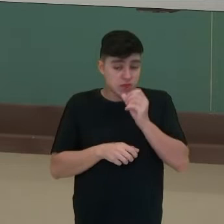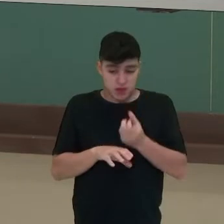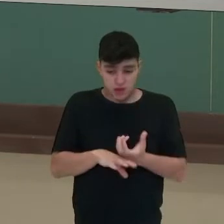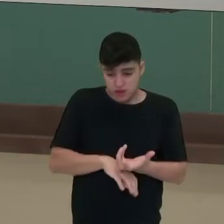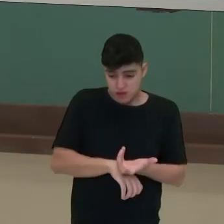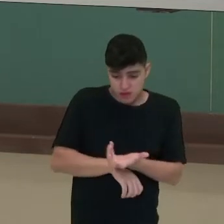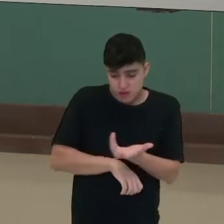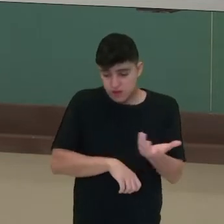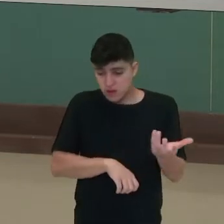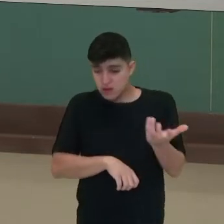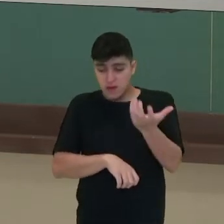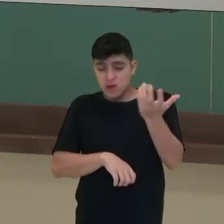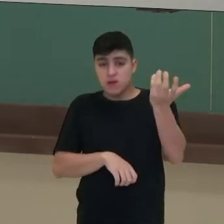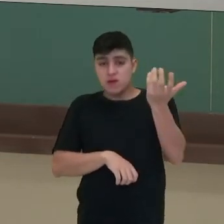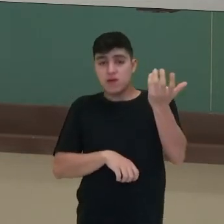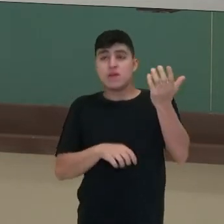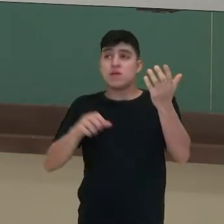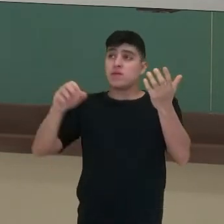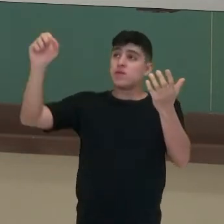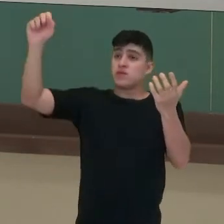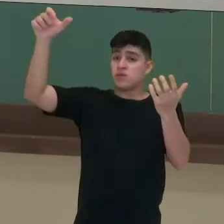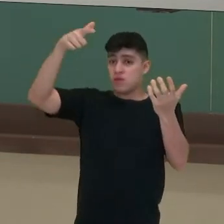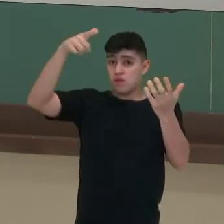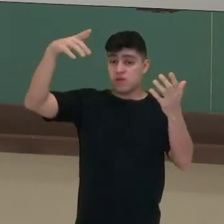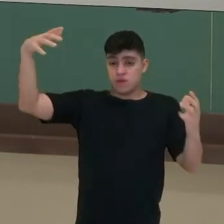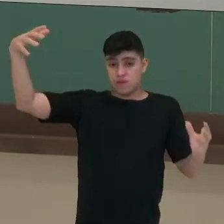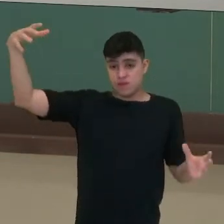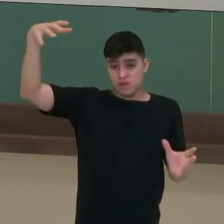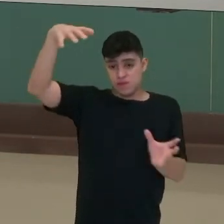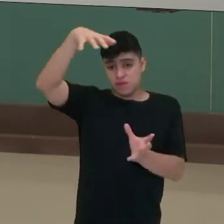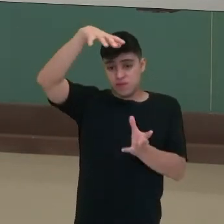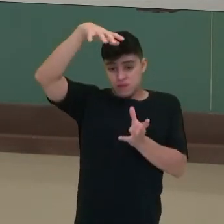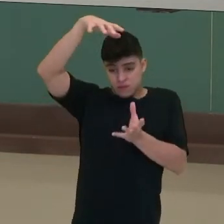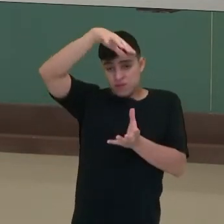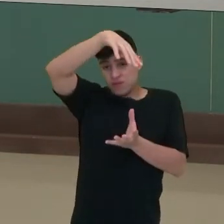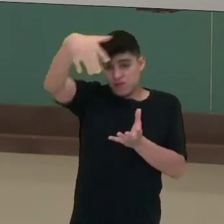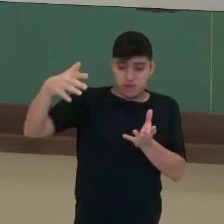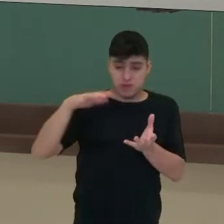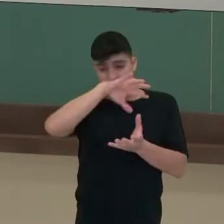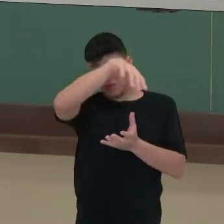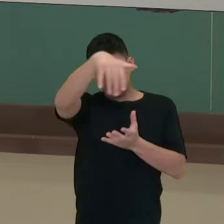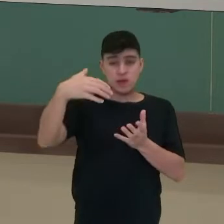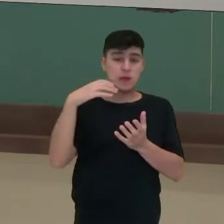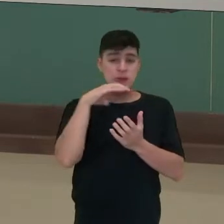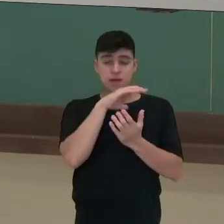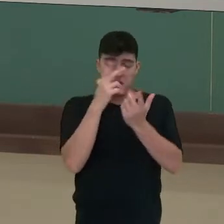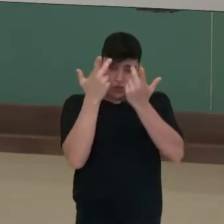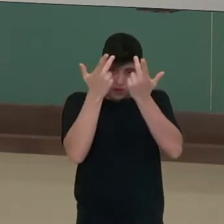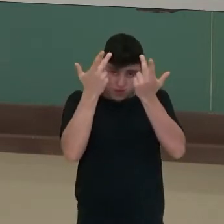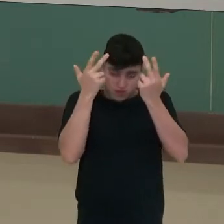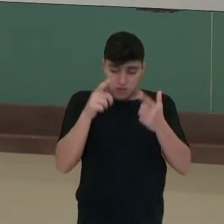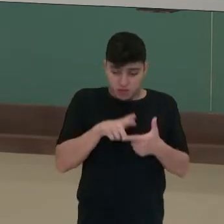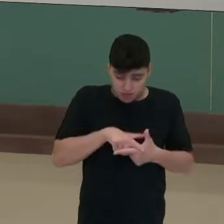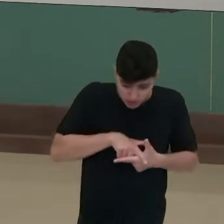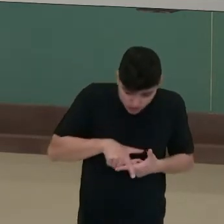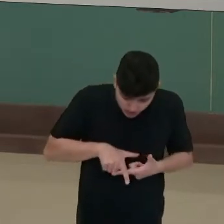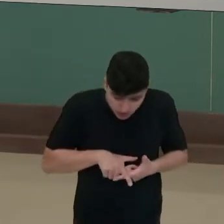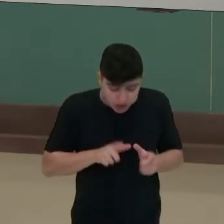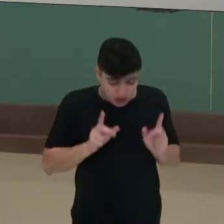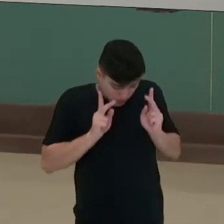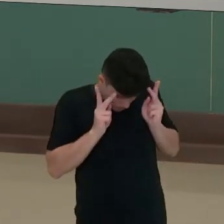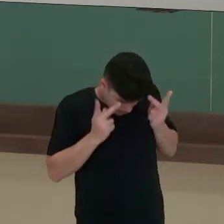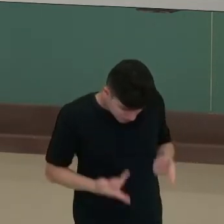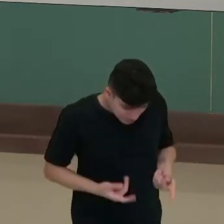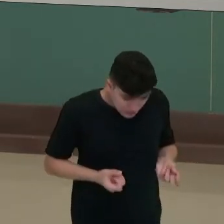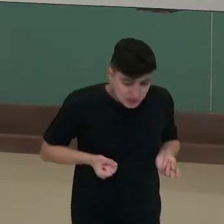atmosfera retém parte da radiação solar incidente, mantendo o planeta em uma temperatura adequada. O problema é que as atividades humanas